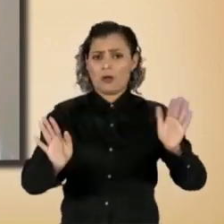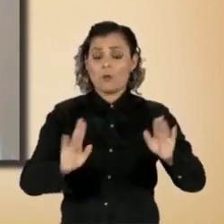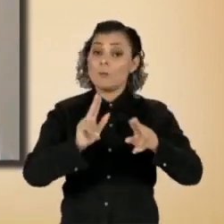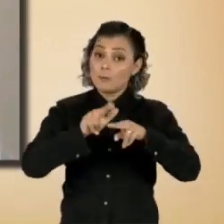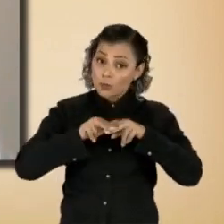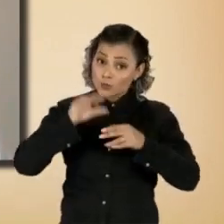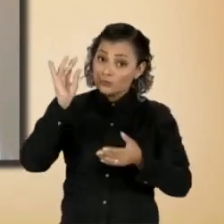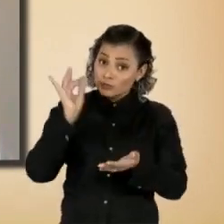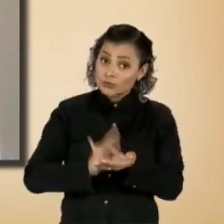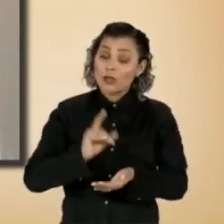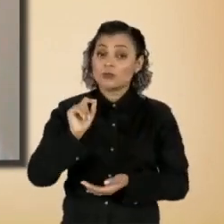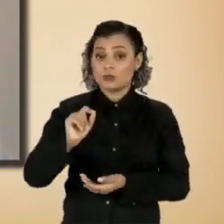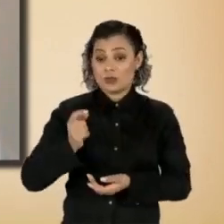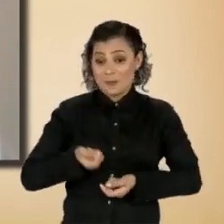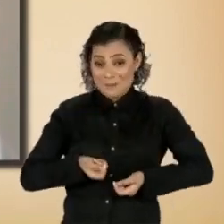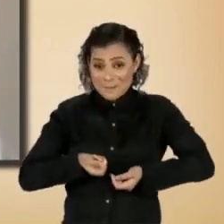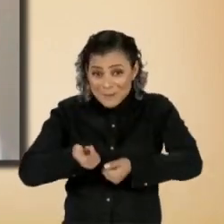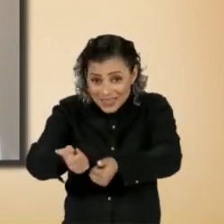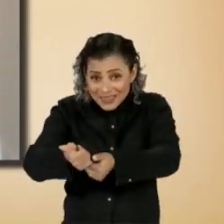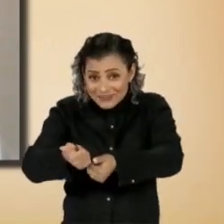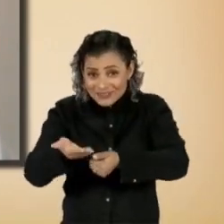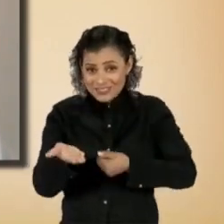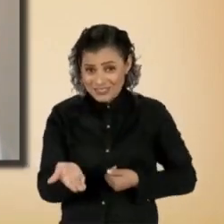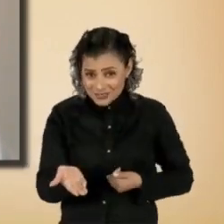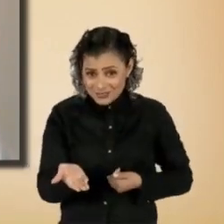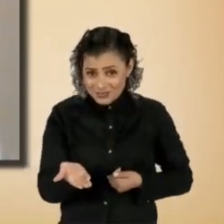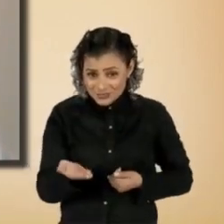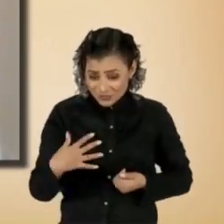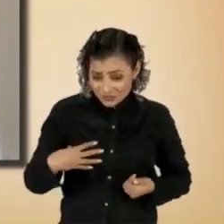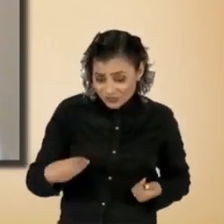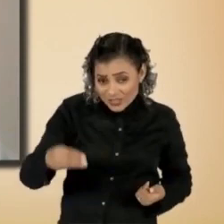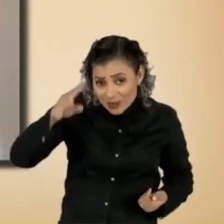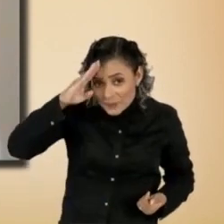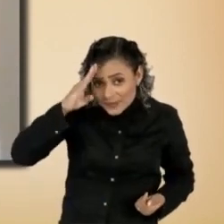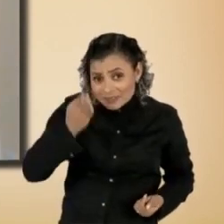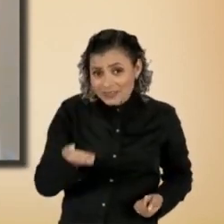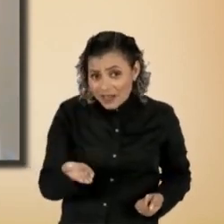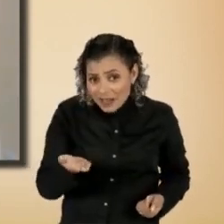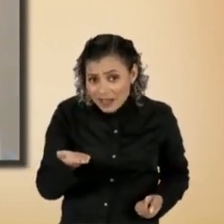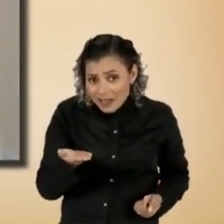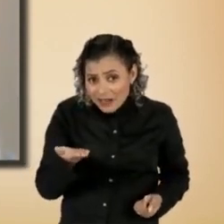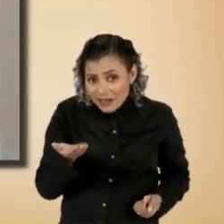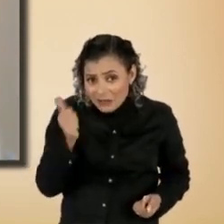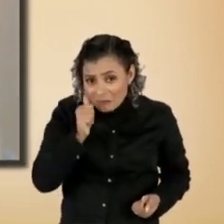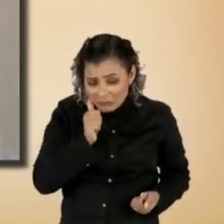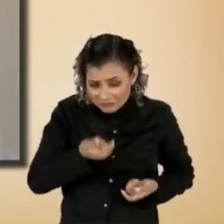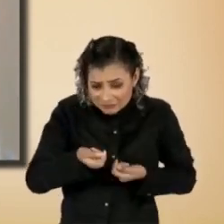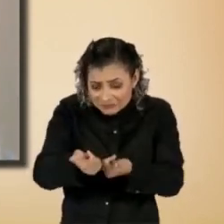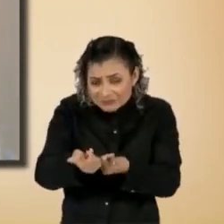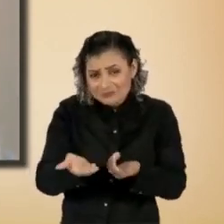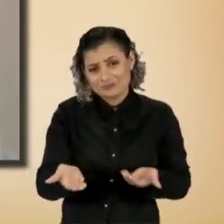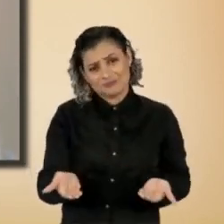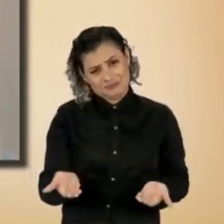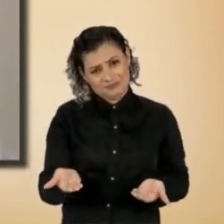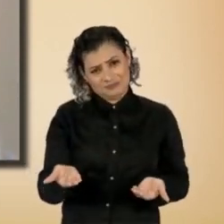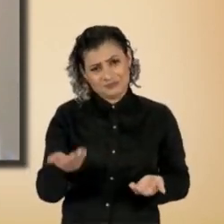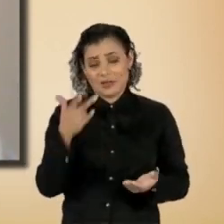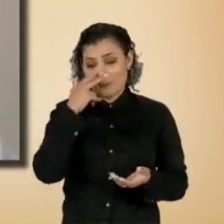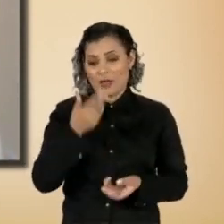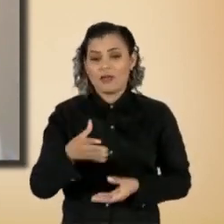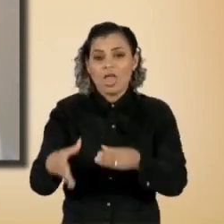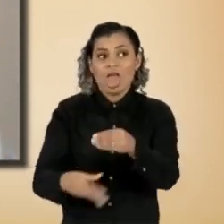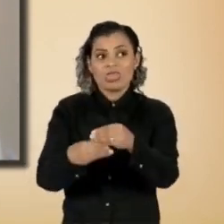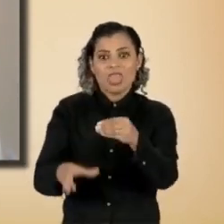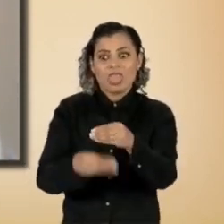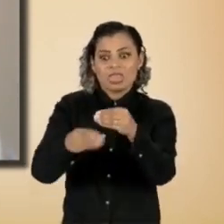a integralidade da pensão, bem como a sua possibilidade de acumulação,